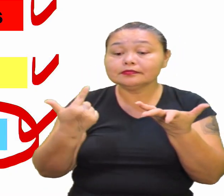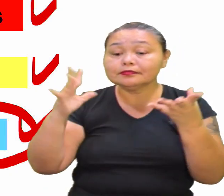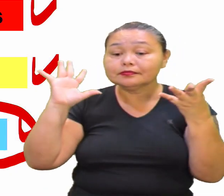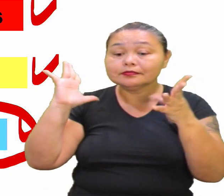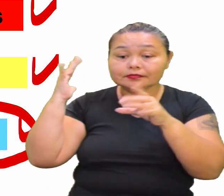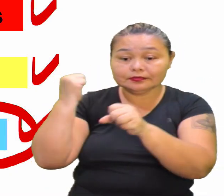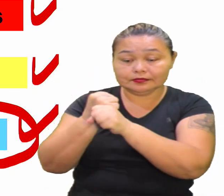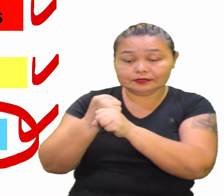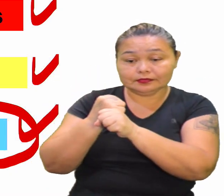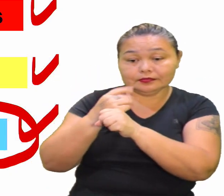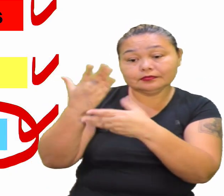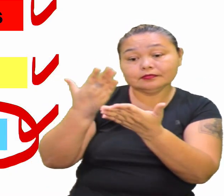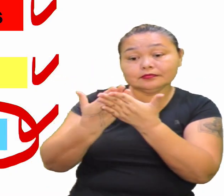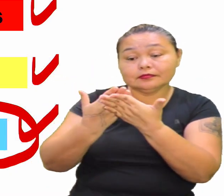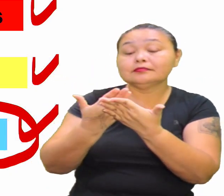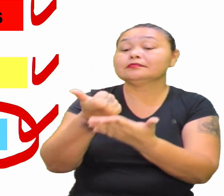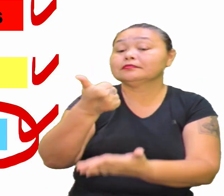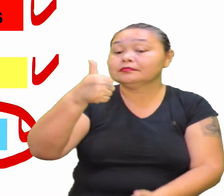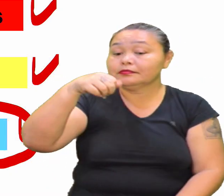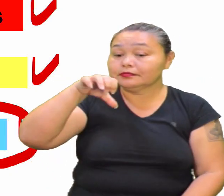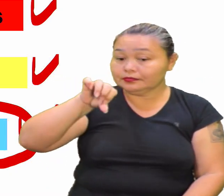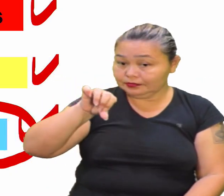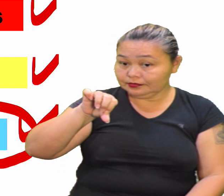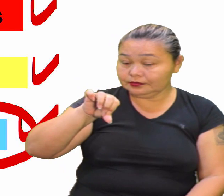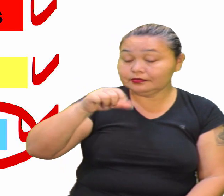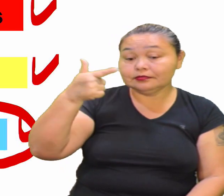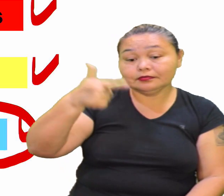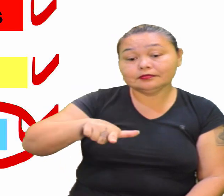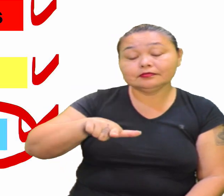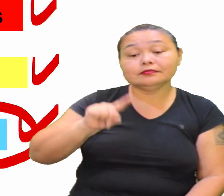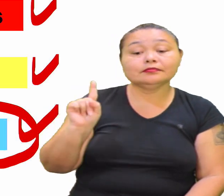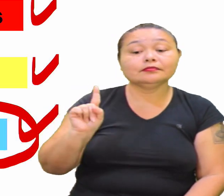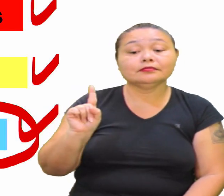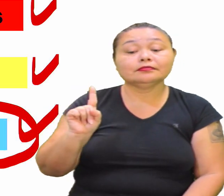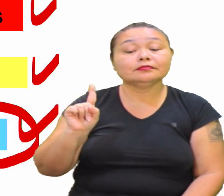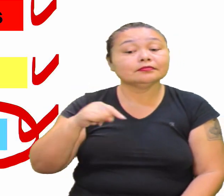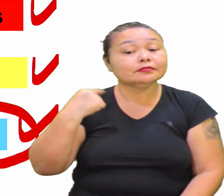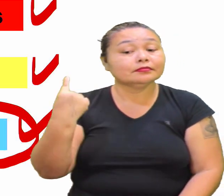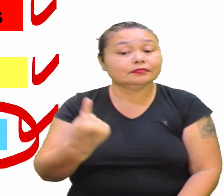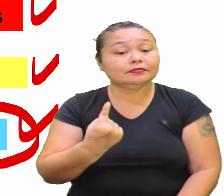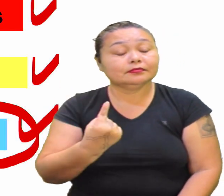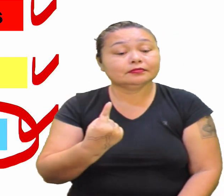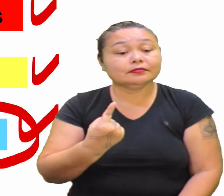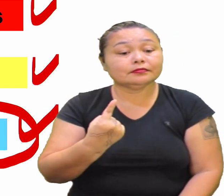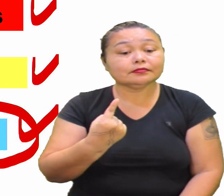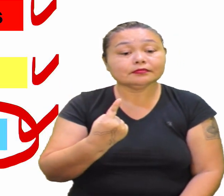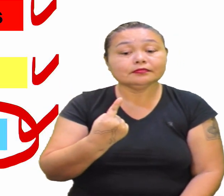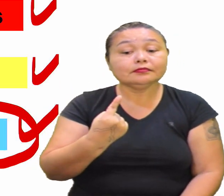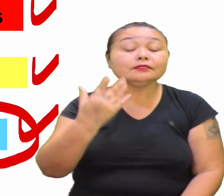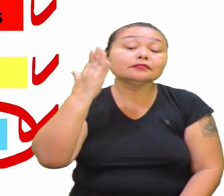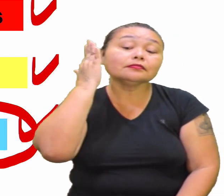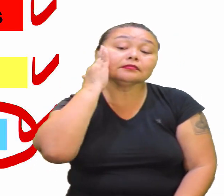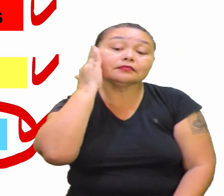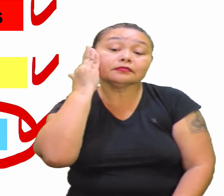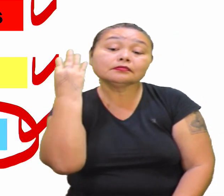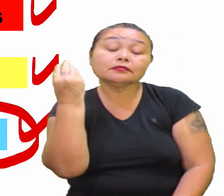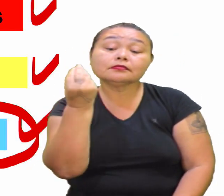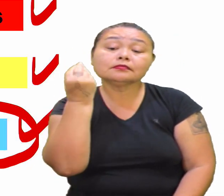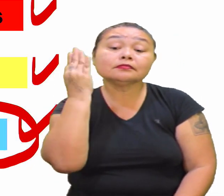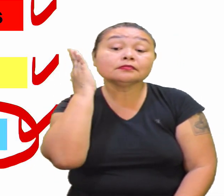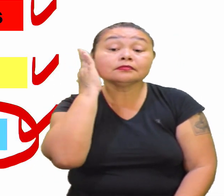resumão da aula 19 Mais uma vez vem a questão Nós, né Sabermos